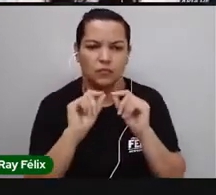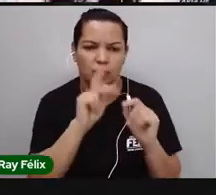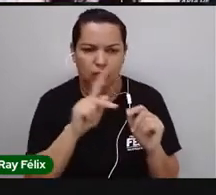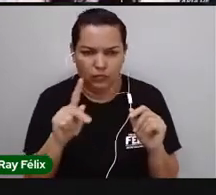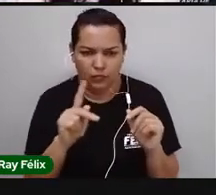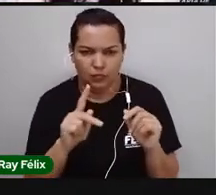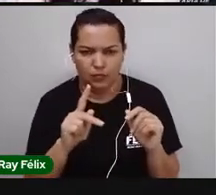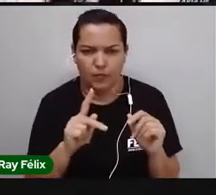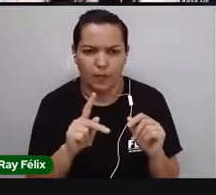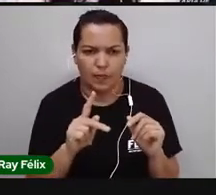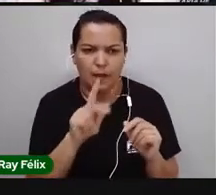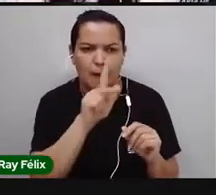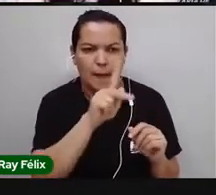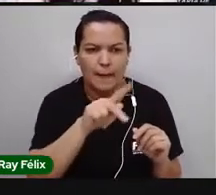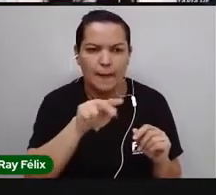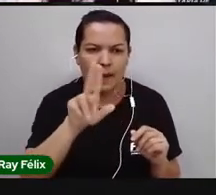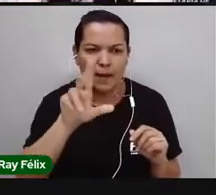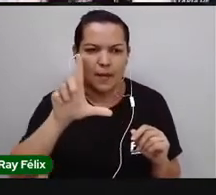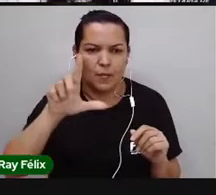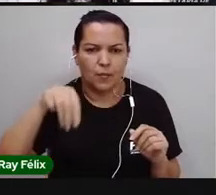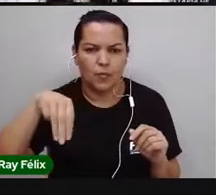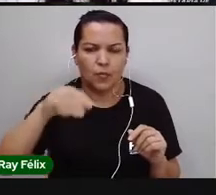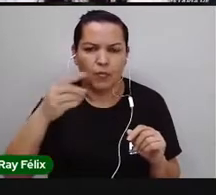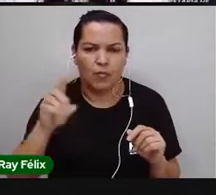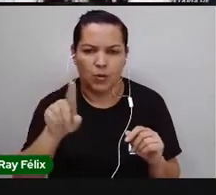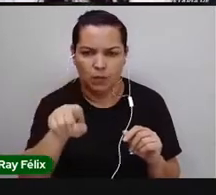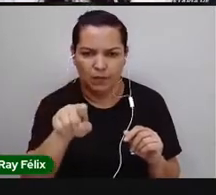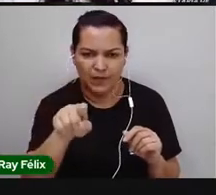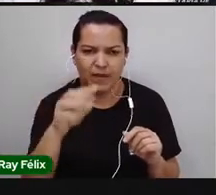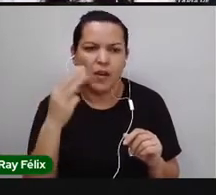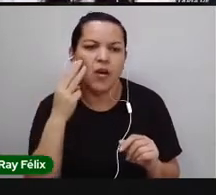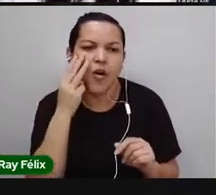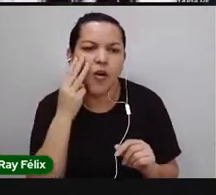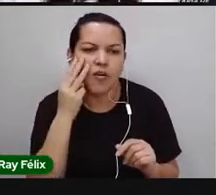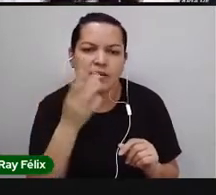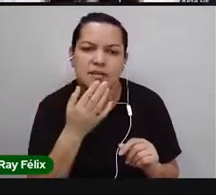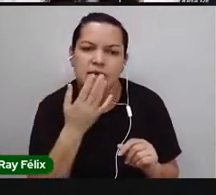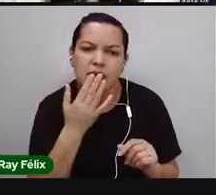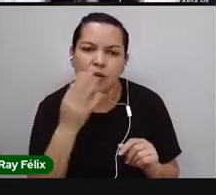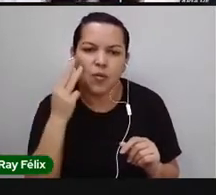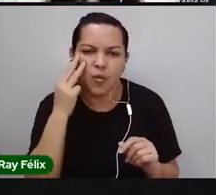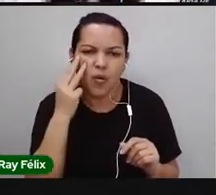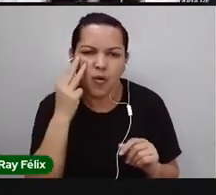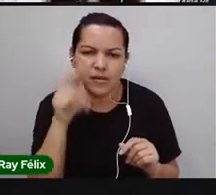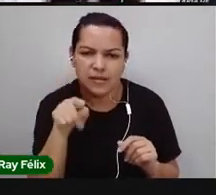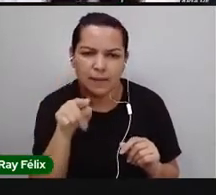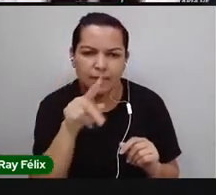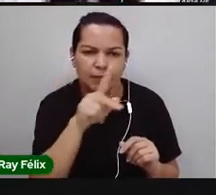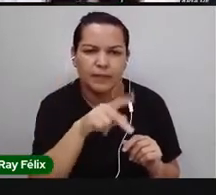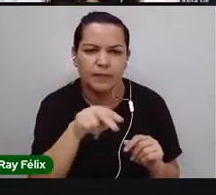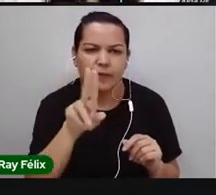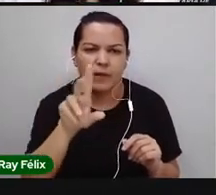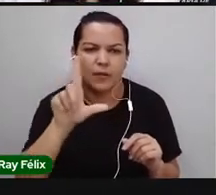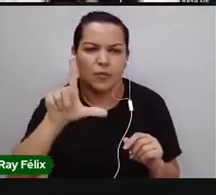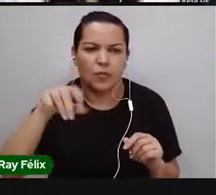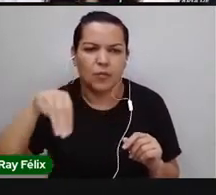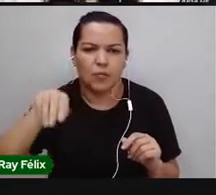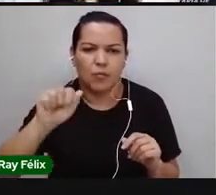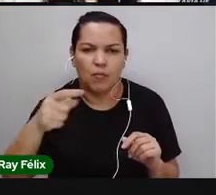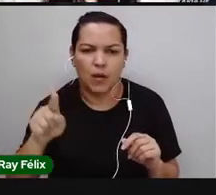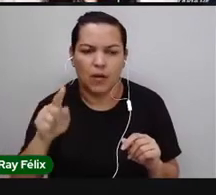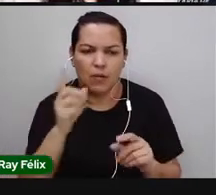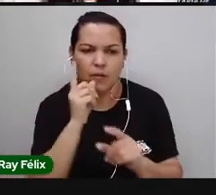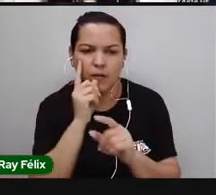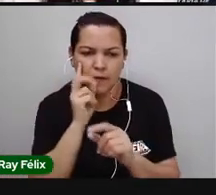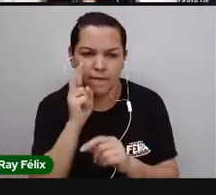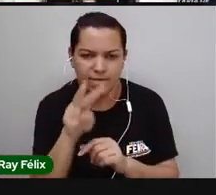nesse pulmão? Se a gente fosse ver o pulmão mais de perto, o que que a gente ia encontrar? Então, a gente vê